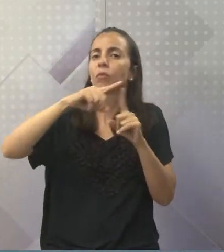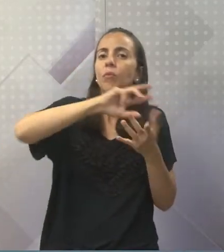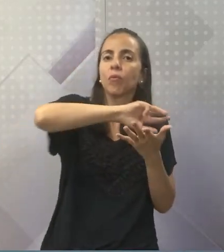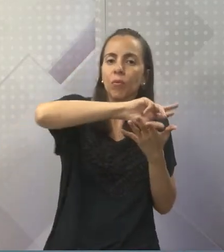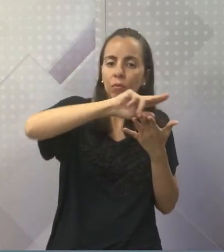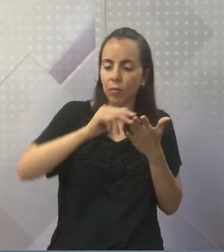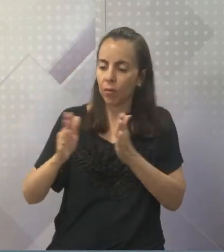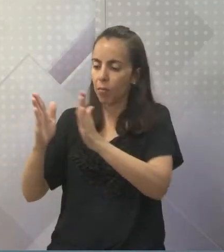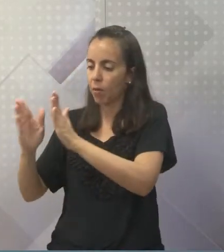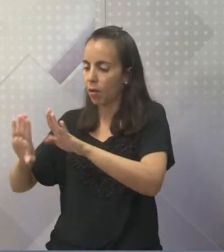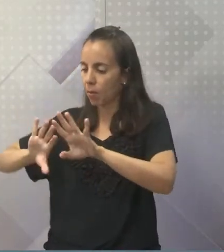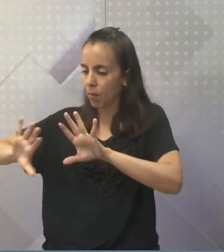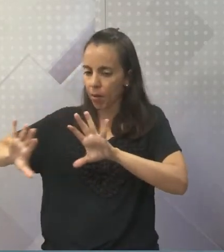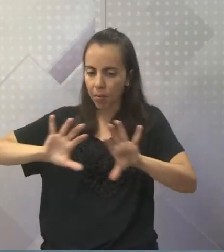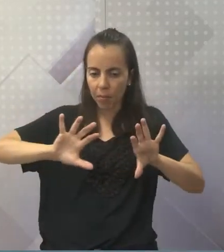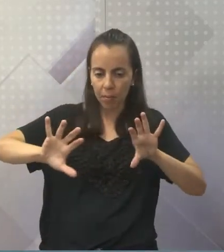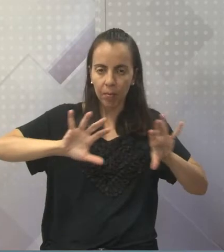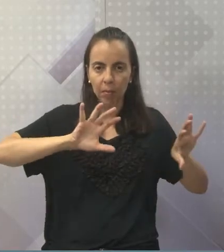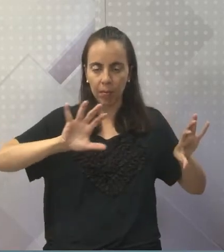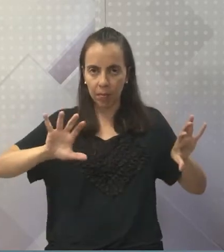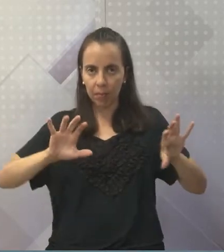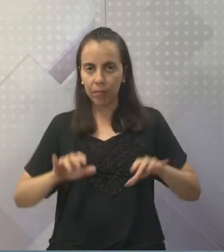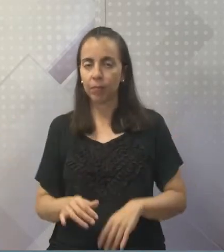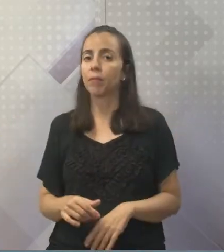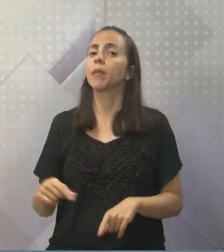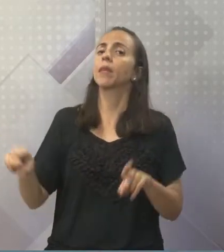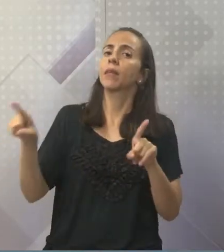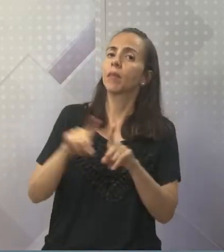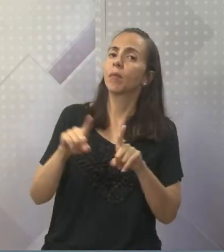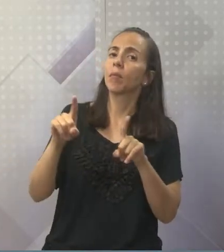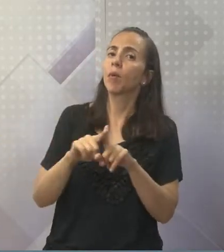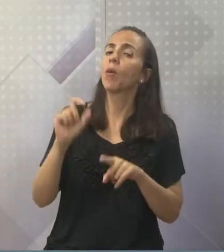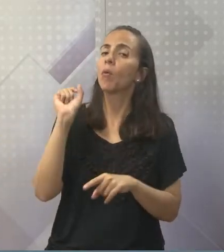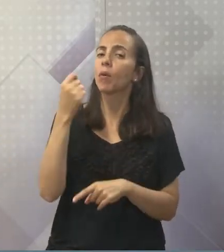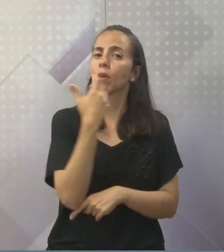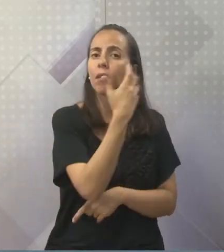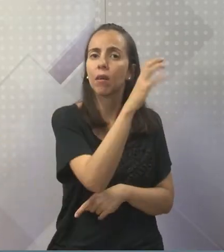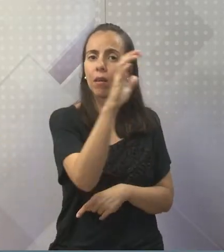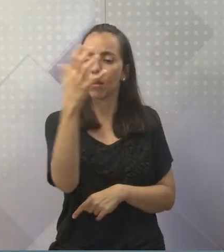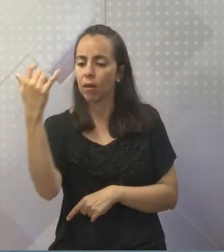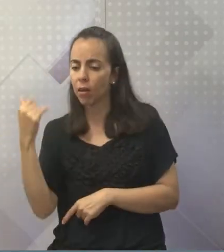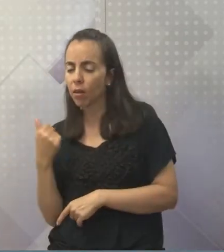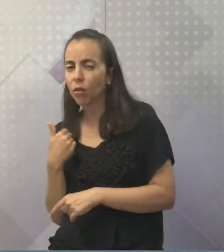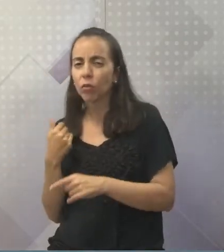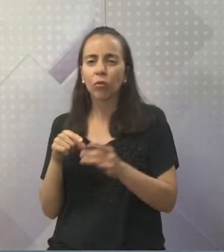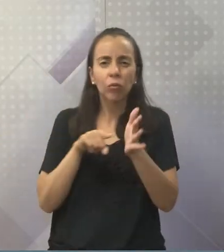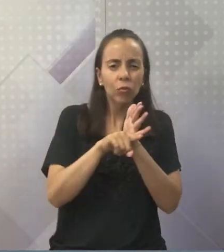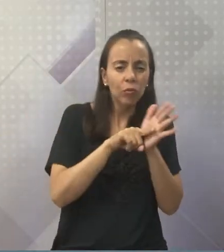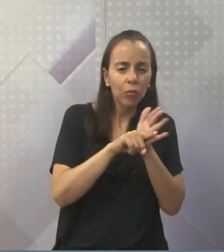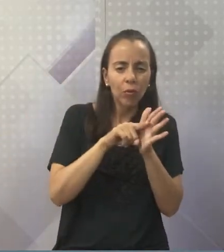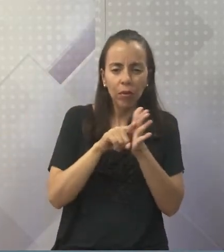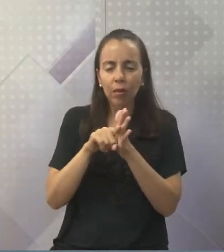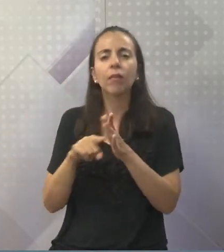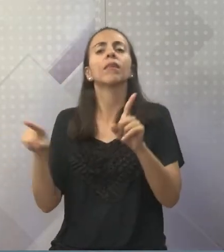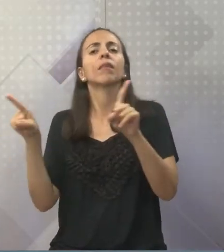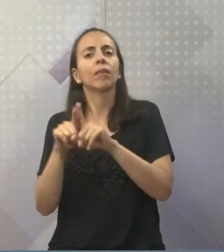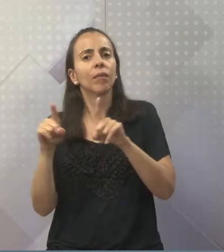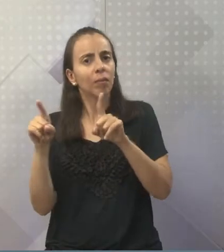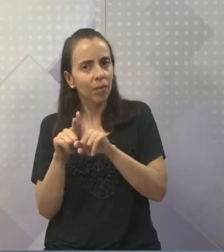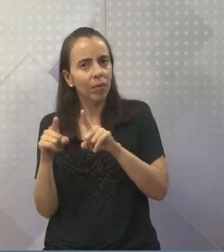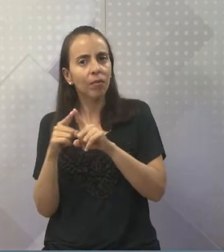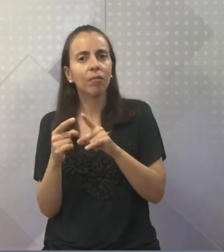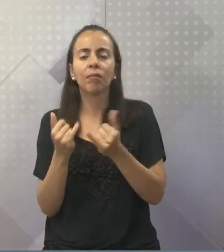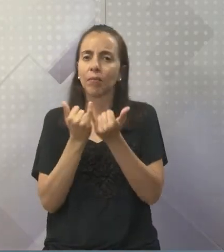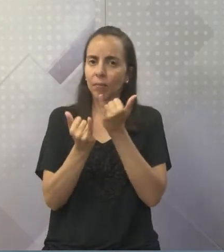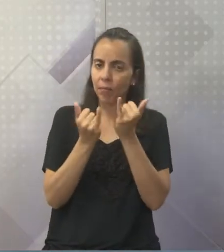Na natureza, para estudar a biodiversidade, é feito assim também, gente. A gente pode